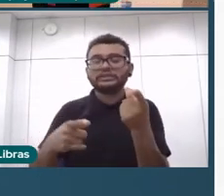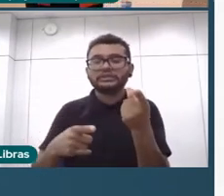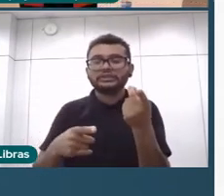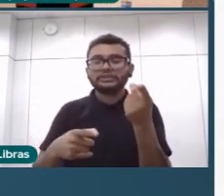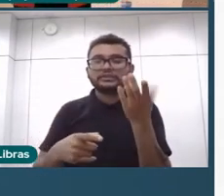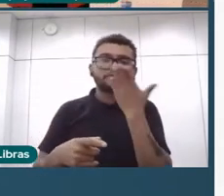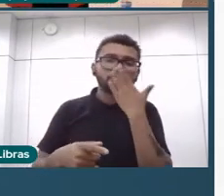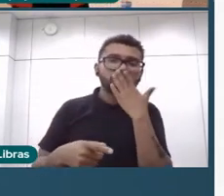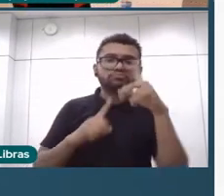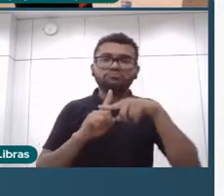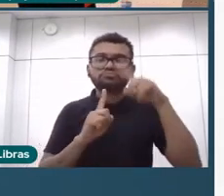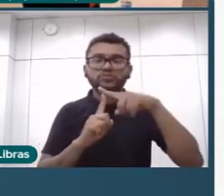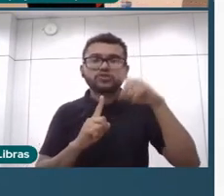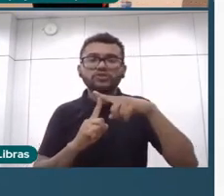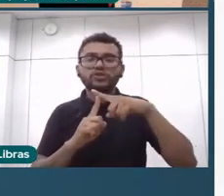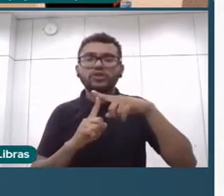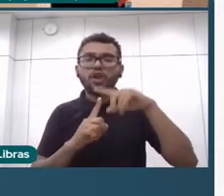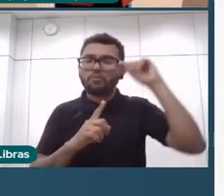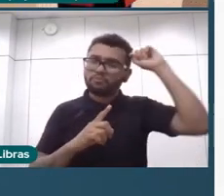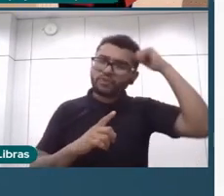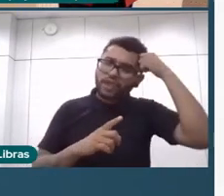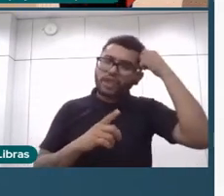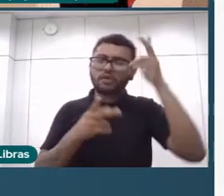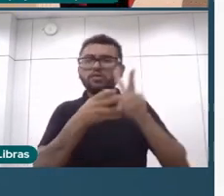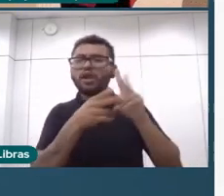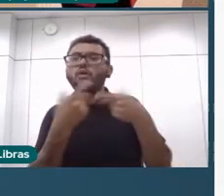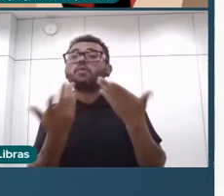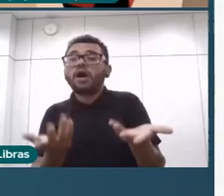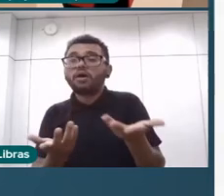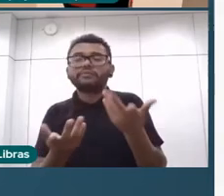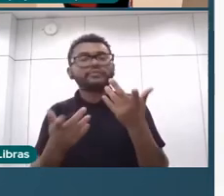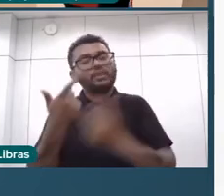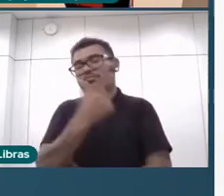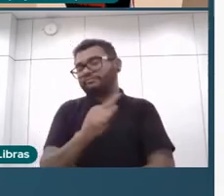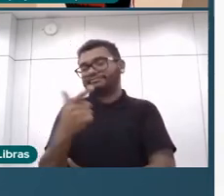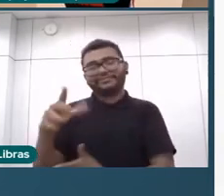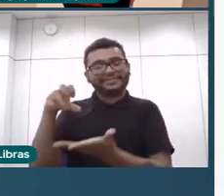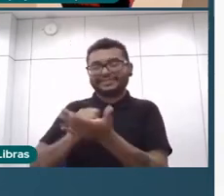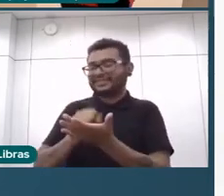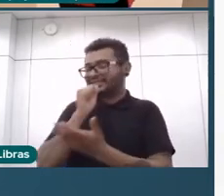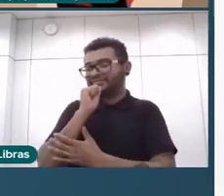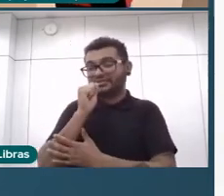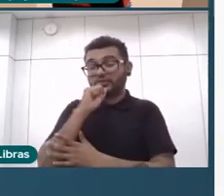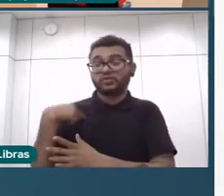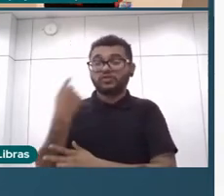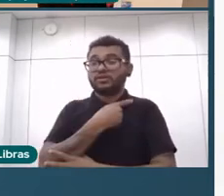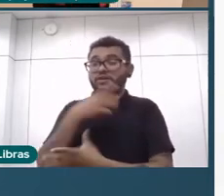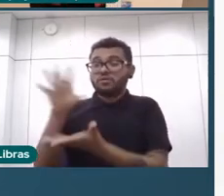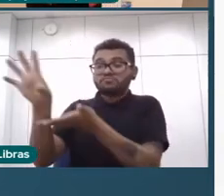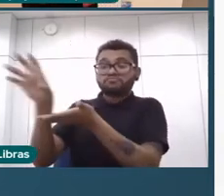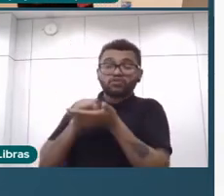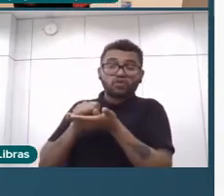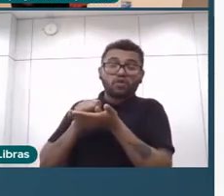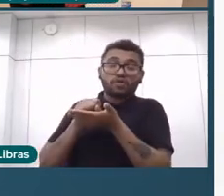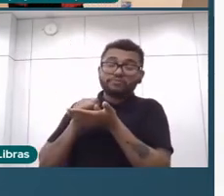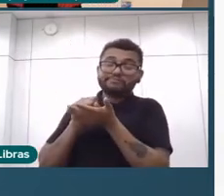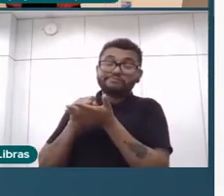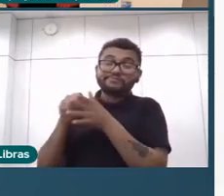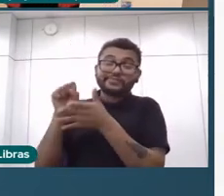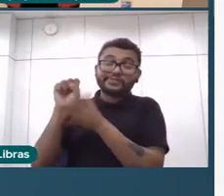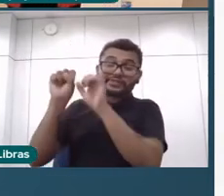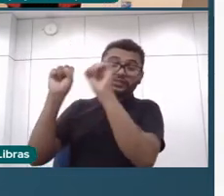nunca tinham preenchido e aquele dado foi puxado de algum registro identificativo de algum lugar, então a gente quer ter esse processo, acho que mudou a